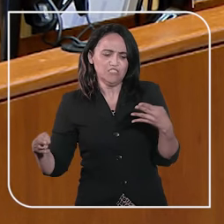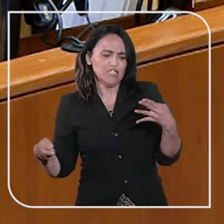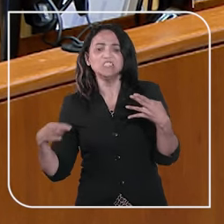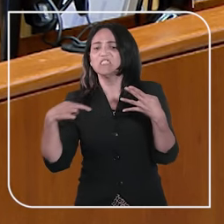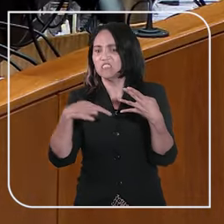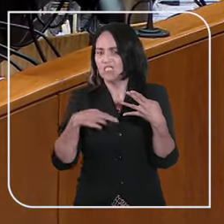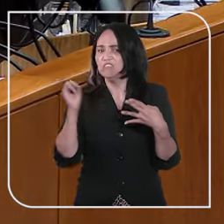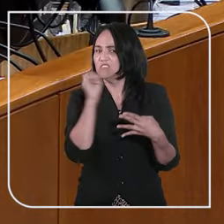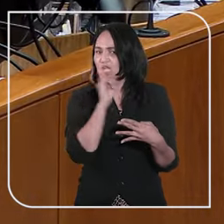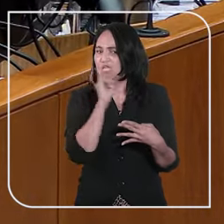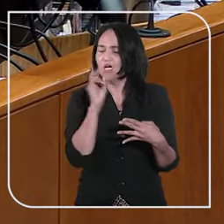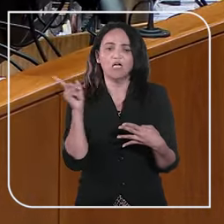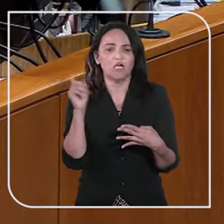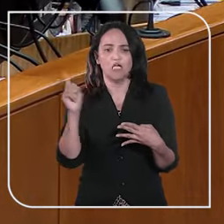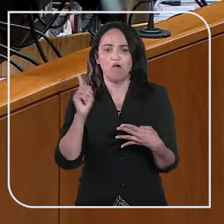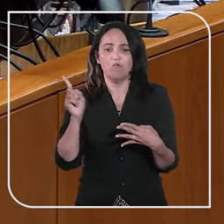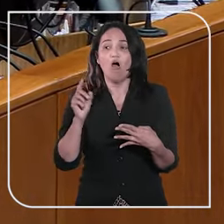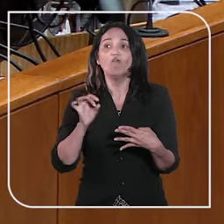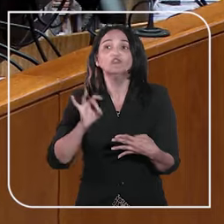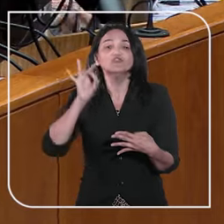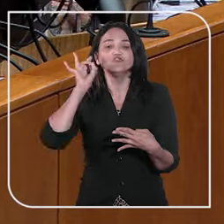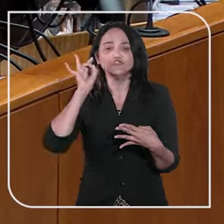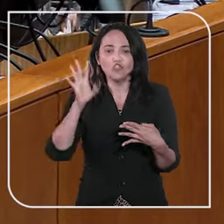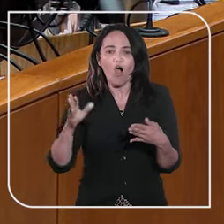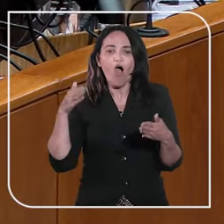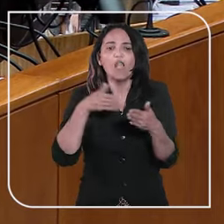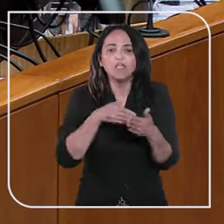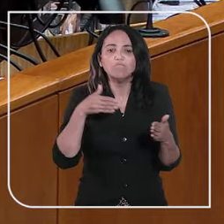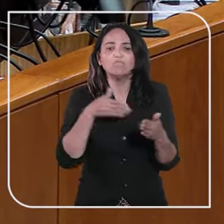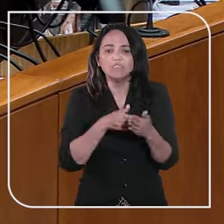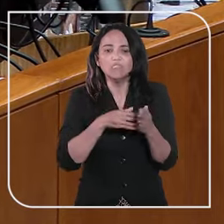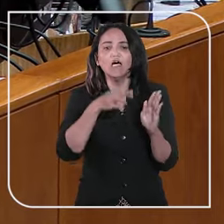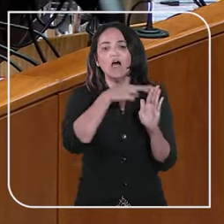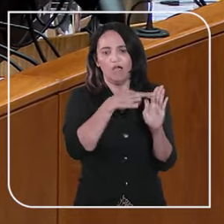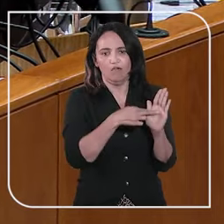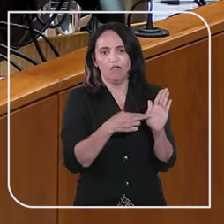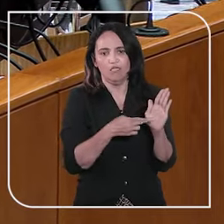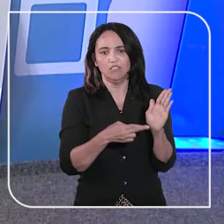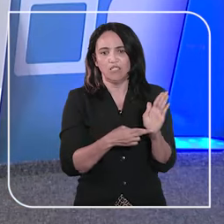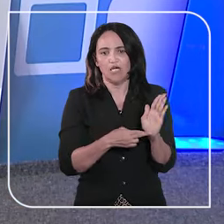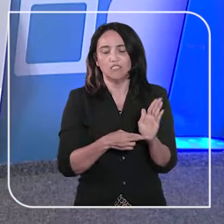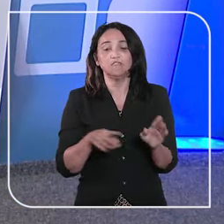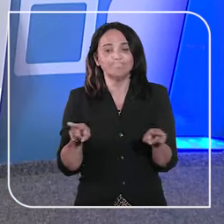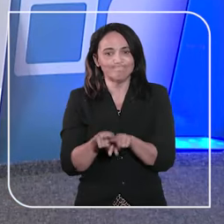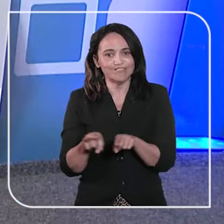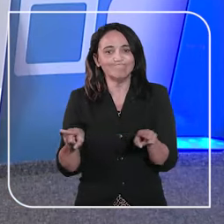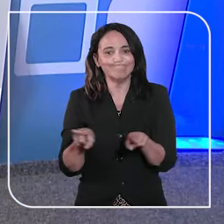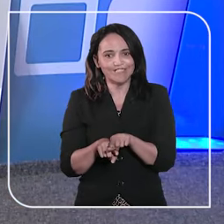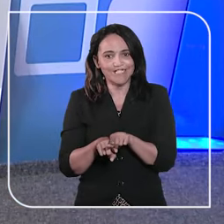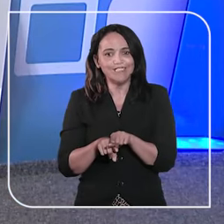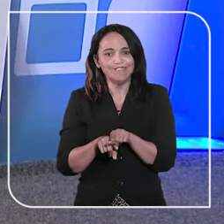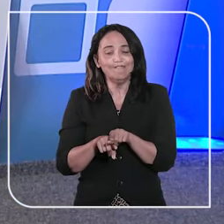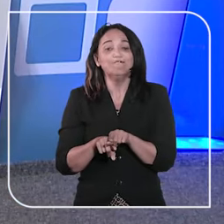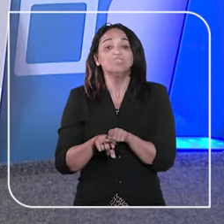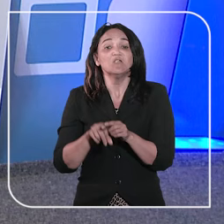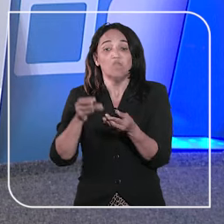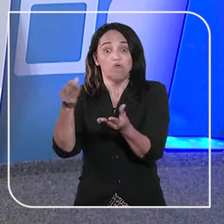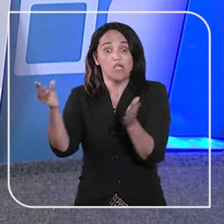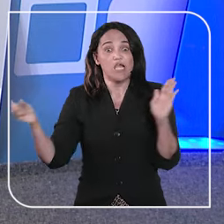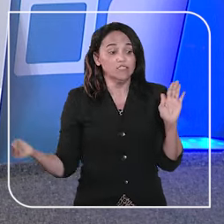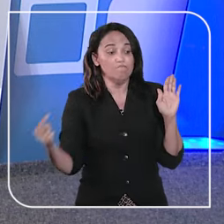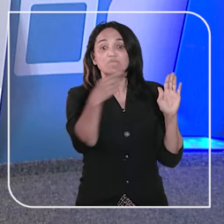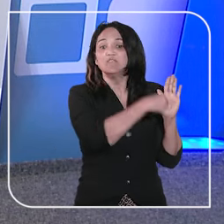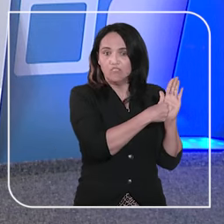sentença italiana, limitando-se a verificar sua regularidade formal. Também na Corte Especial foi